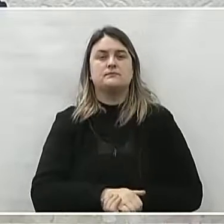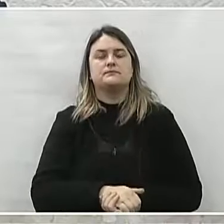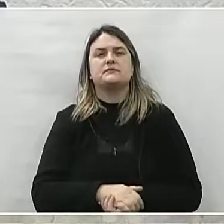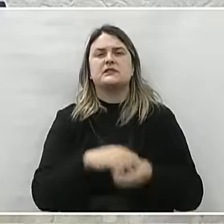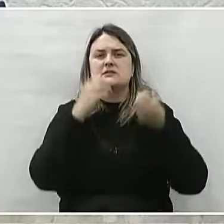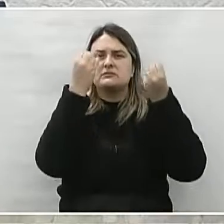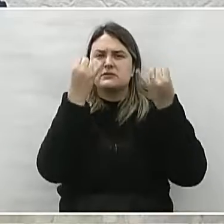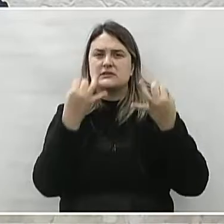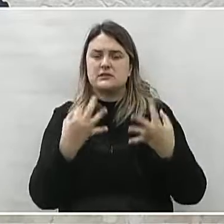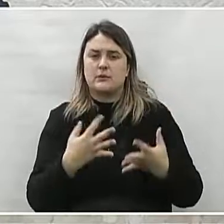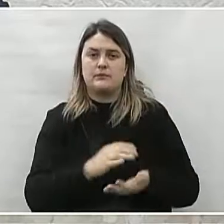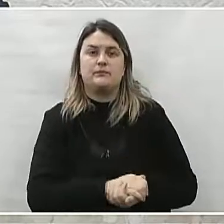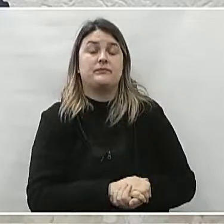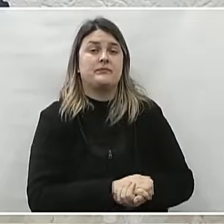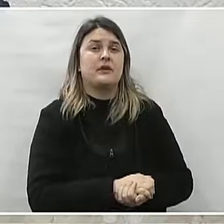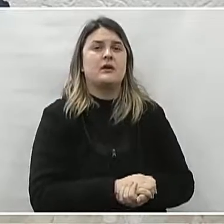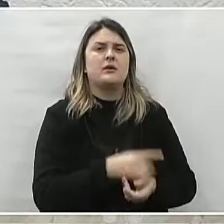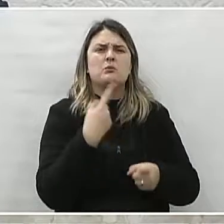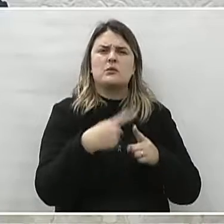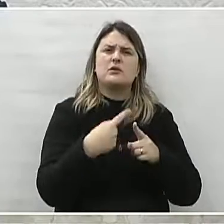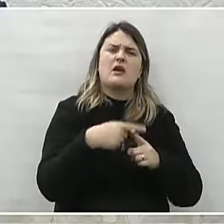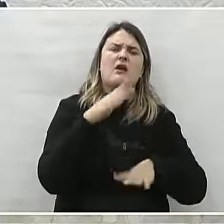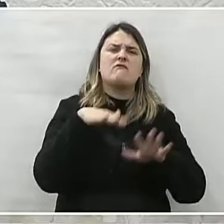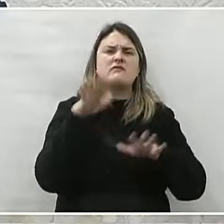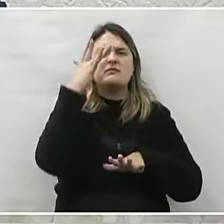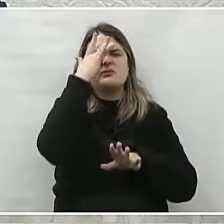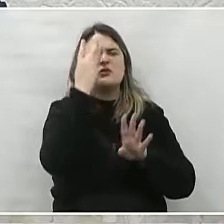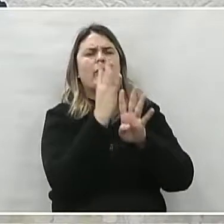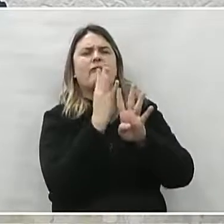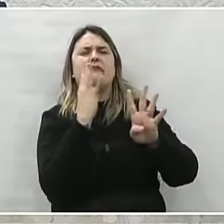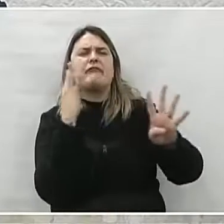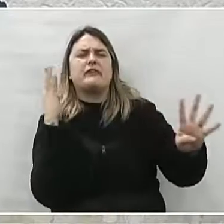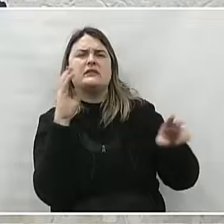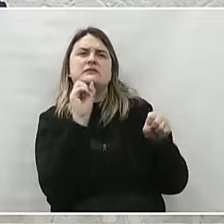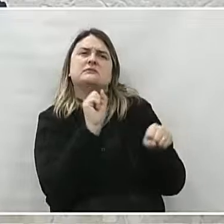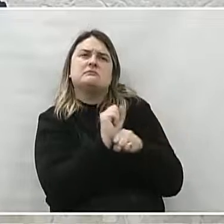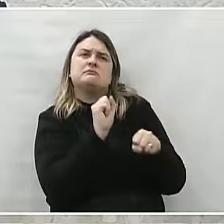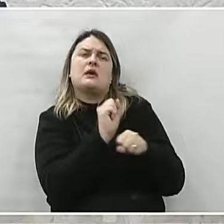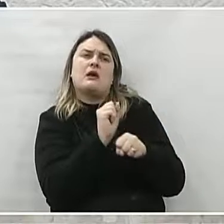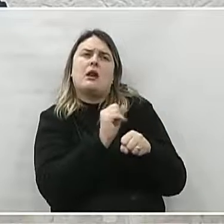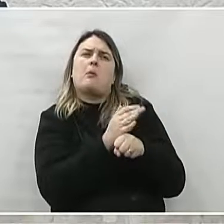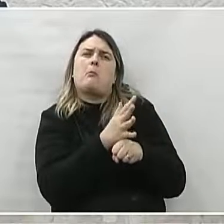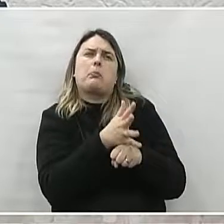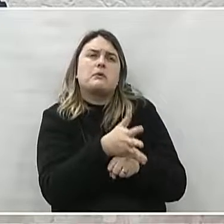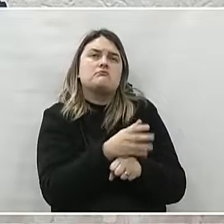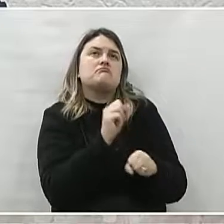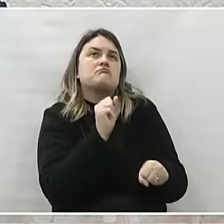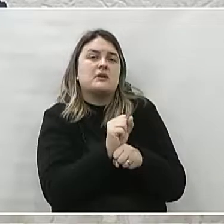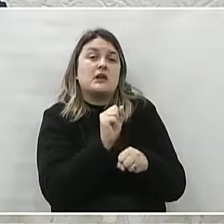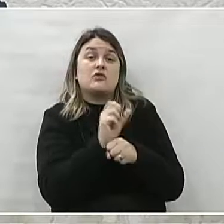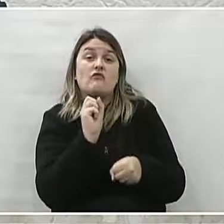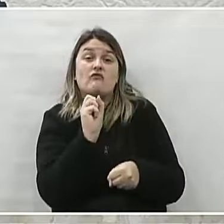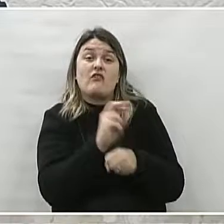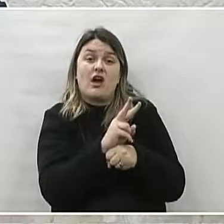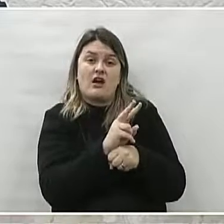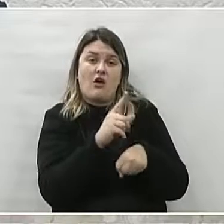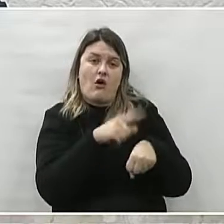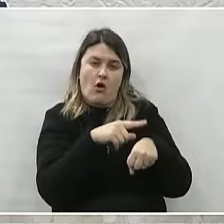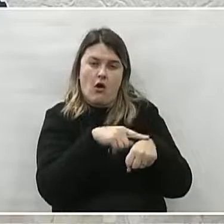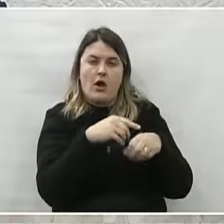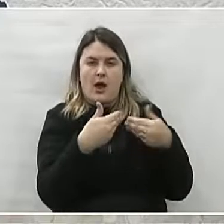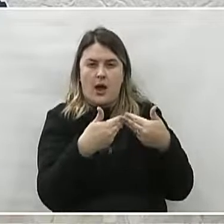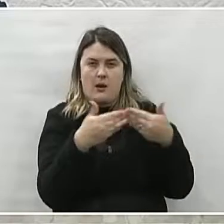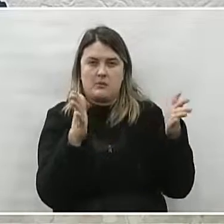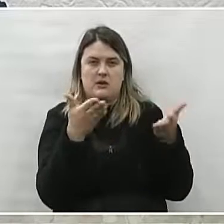Justificativo. A população passa a madrugada do lado de fora das UBS, esperando o horário de